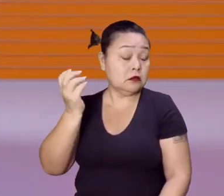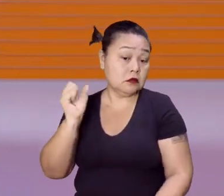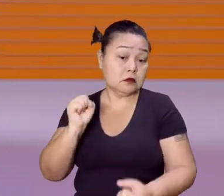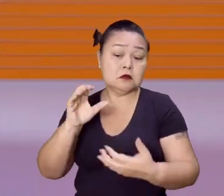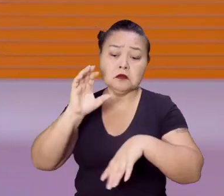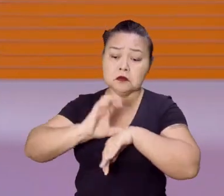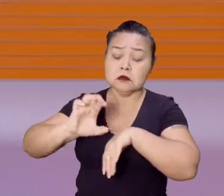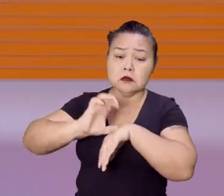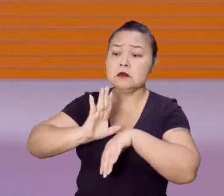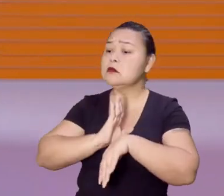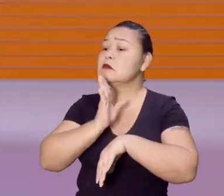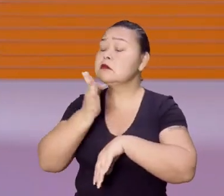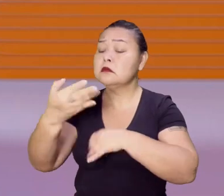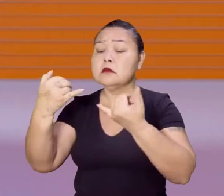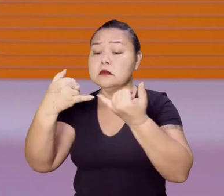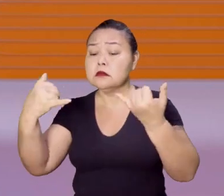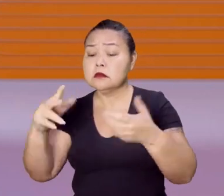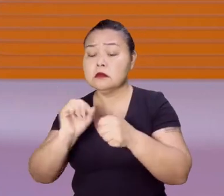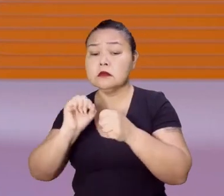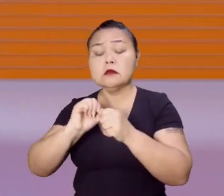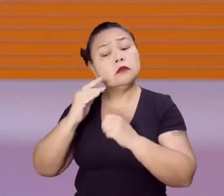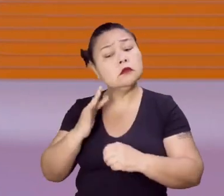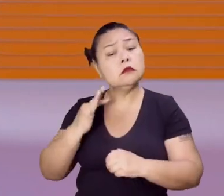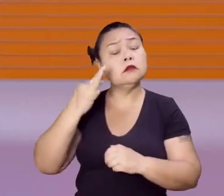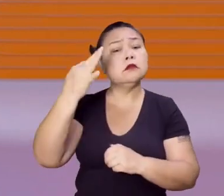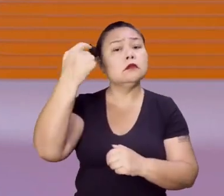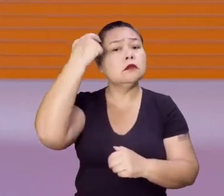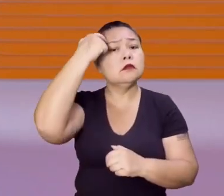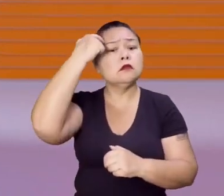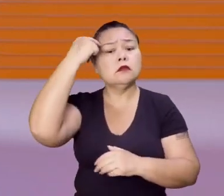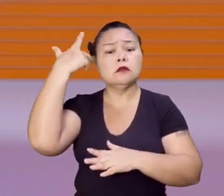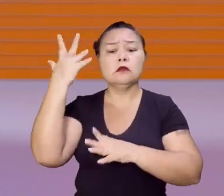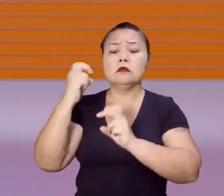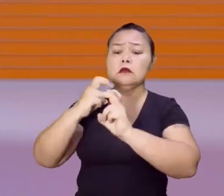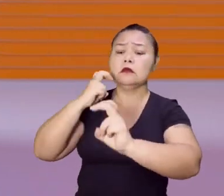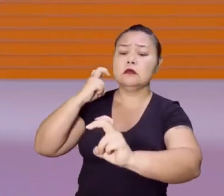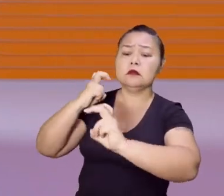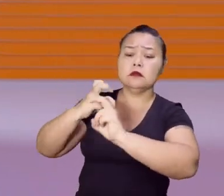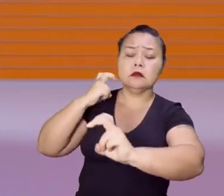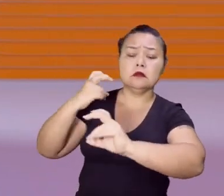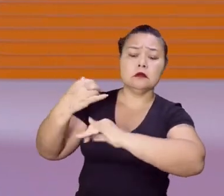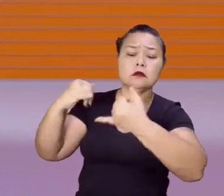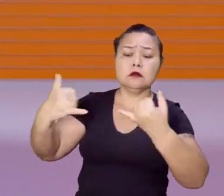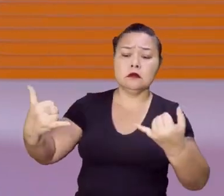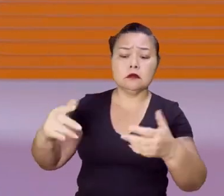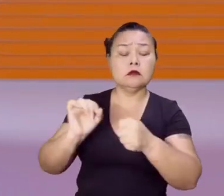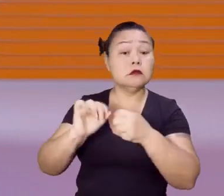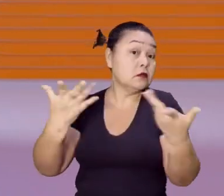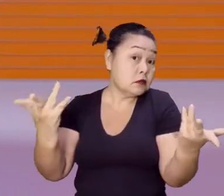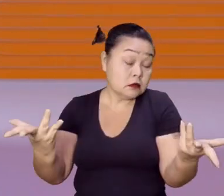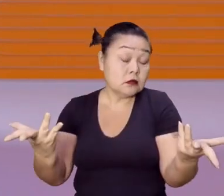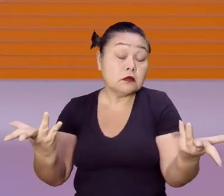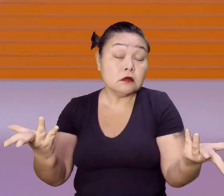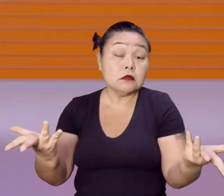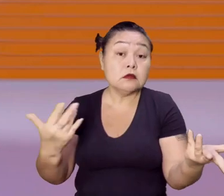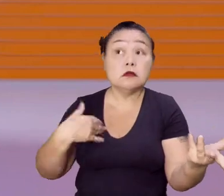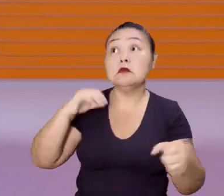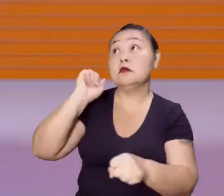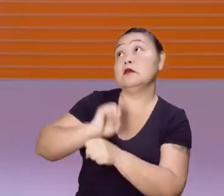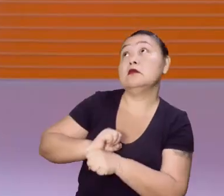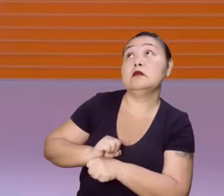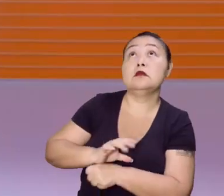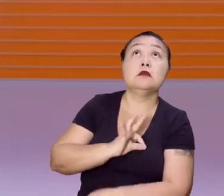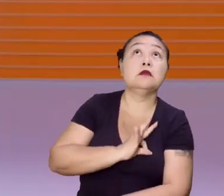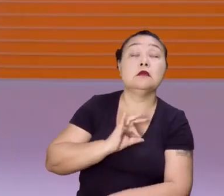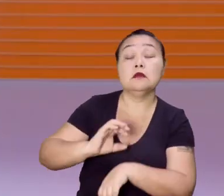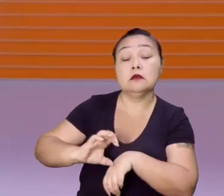pode fazer um curso e já atuar. E lá na frente, você pode pensar em uma engenharia elétrica. Por que não? Não é parar no curso